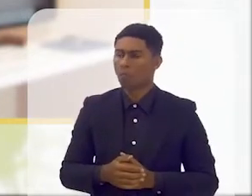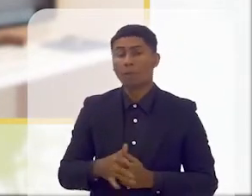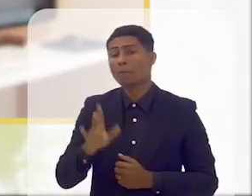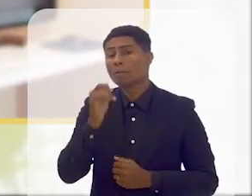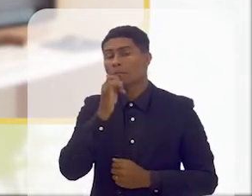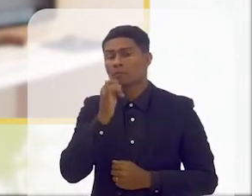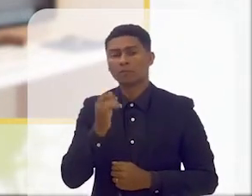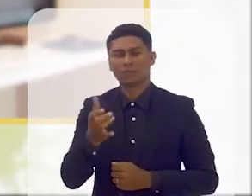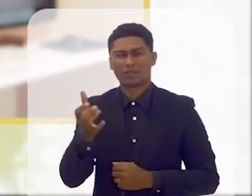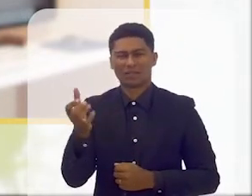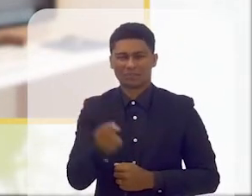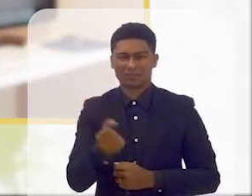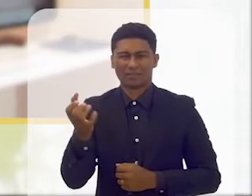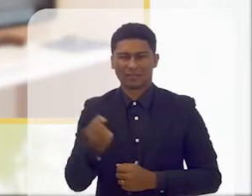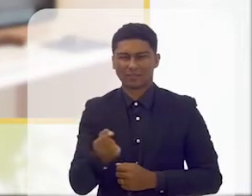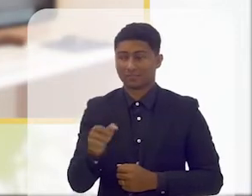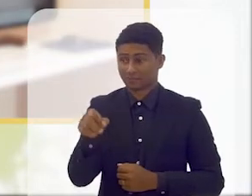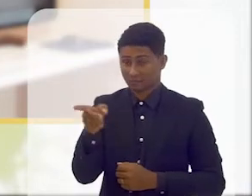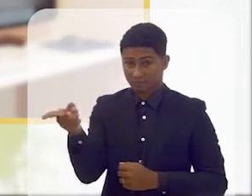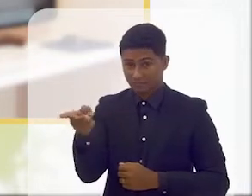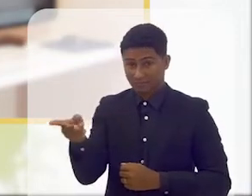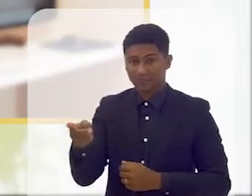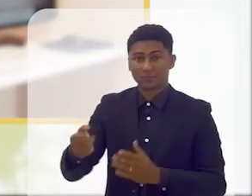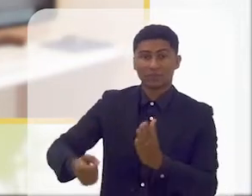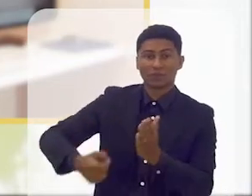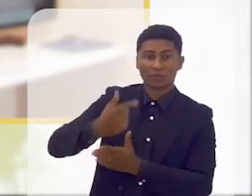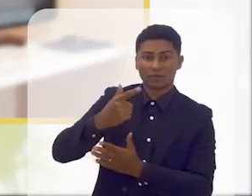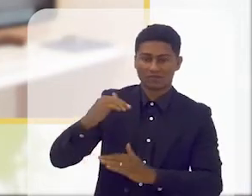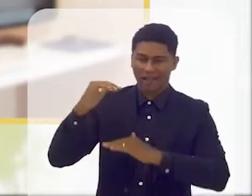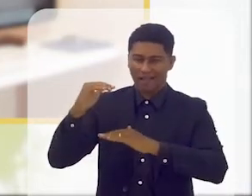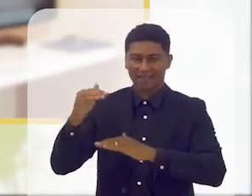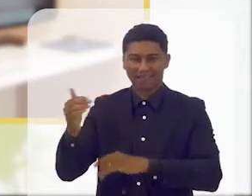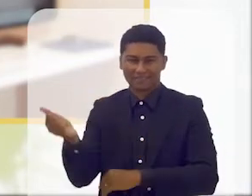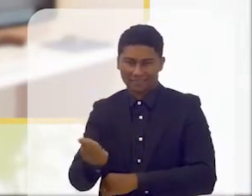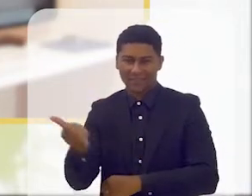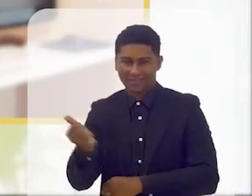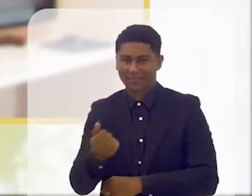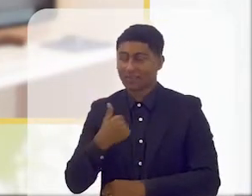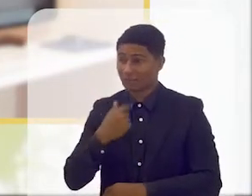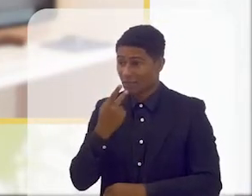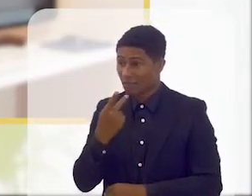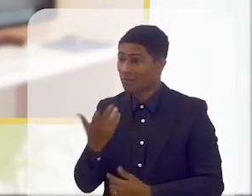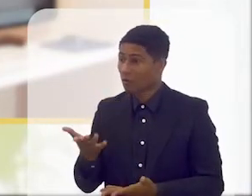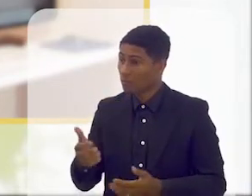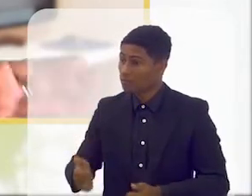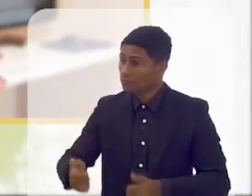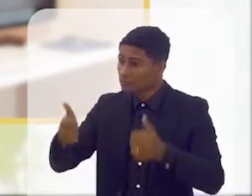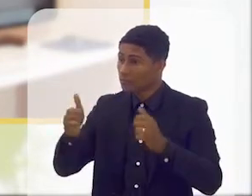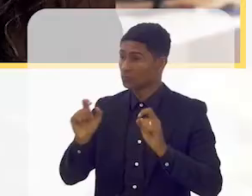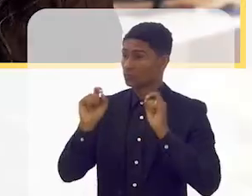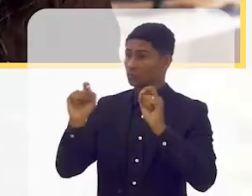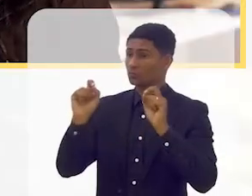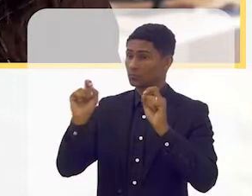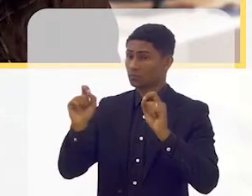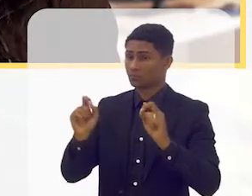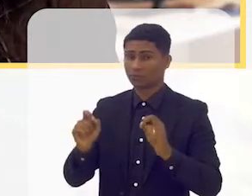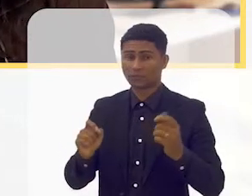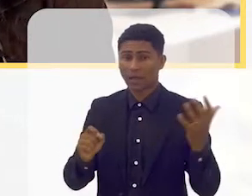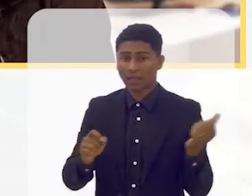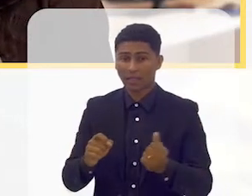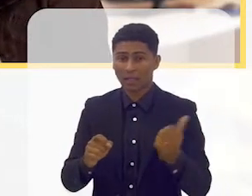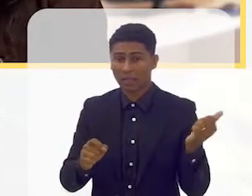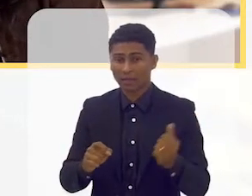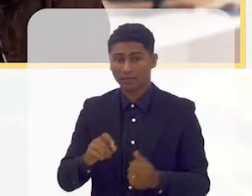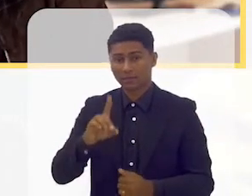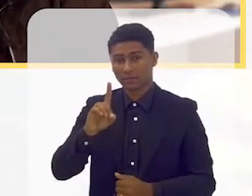leite, poxa, eles compravam leite de caixinha, e eu falava, gente, é melhor, eu aprendi na escola, que é melhor o